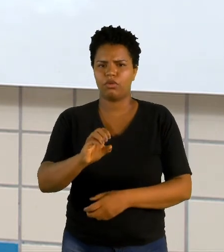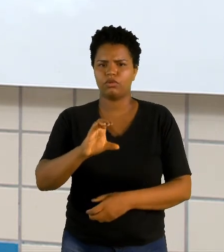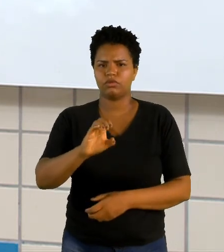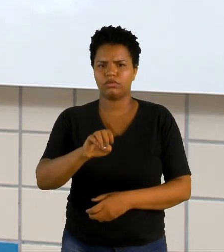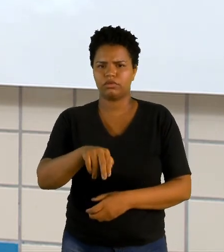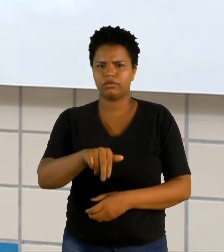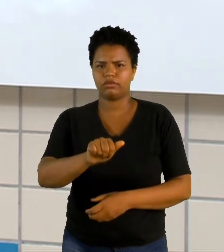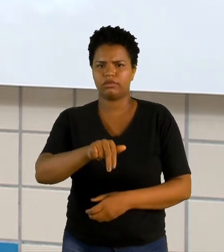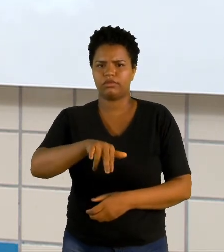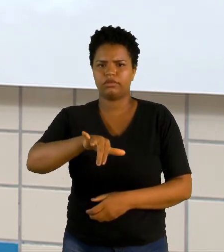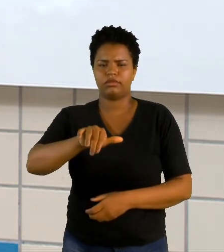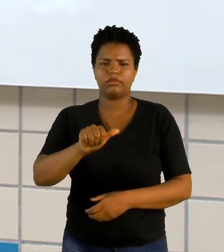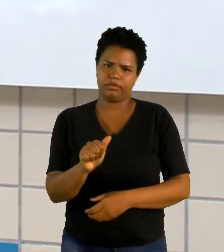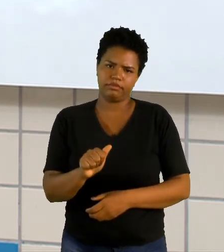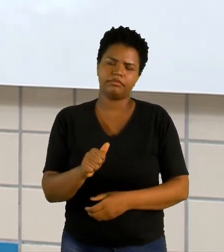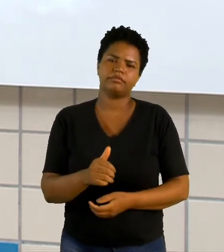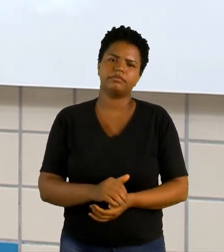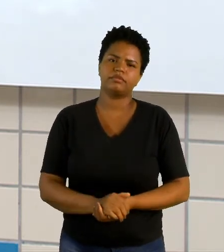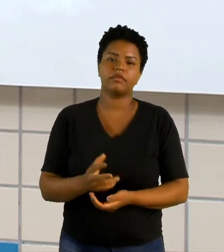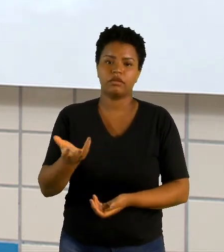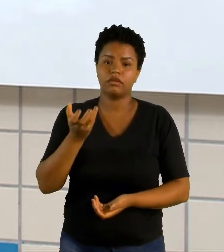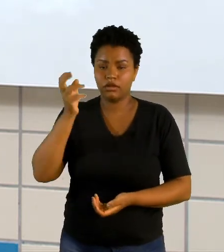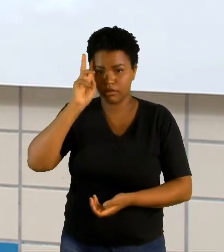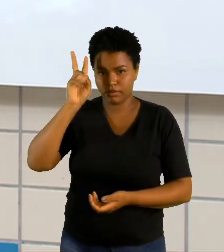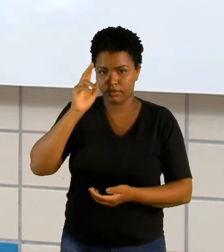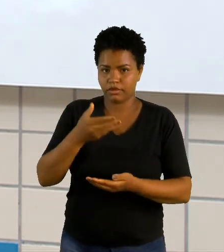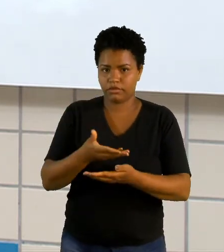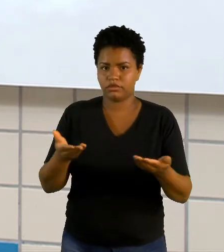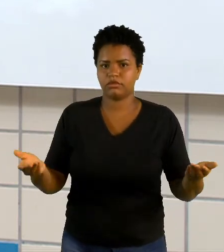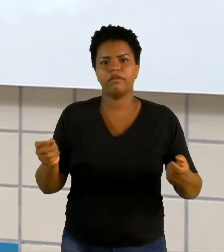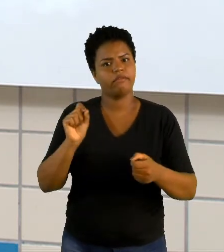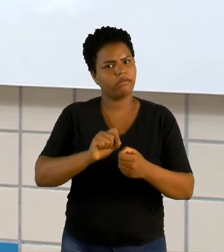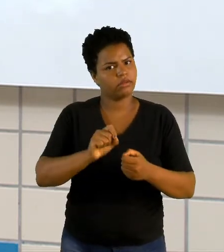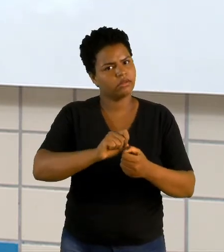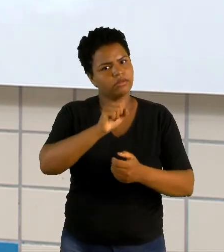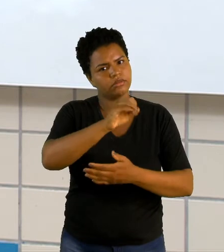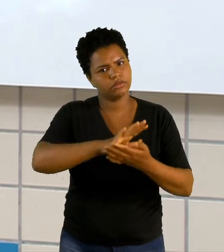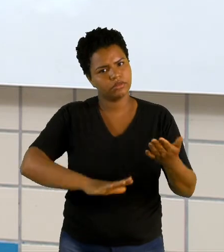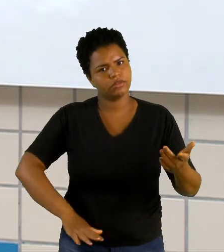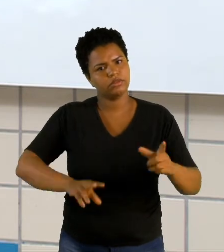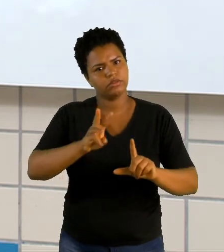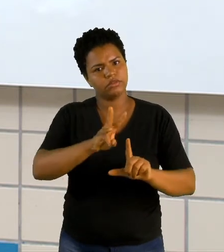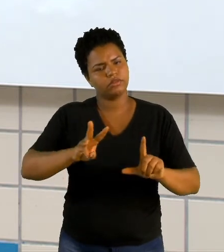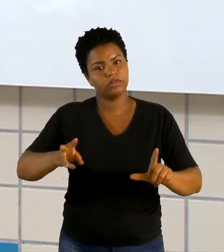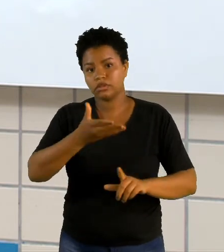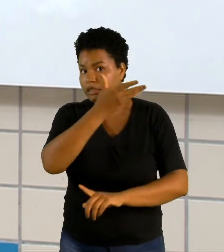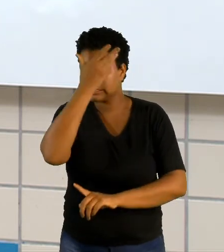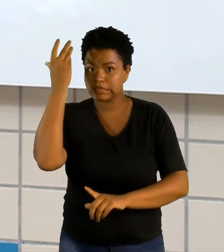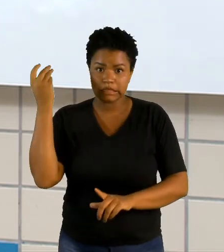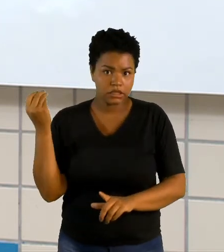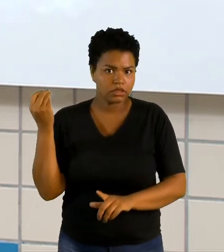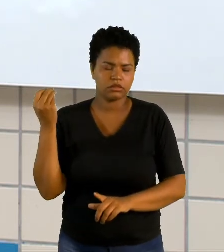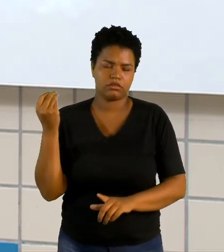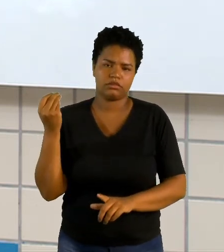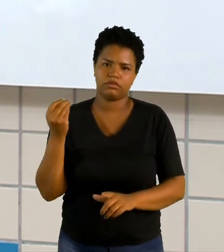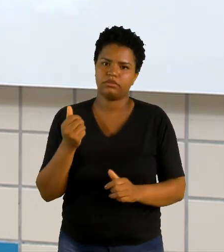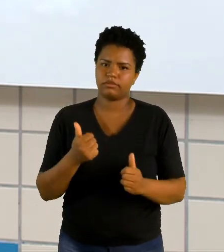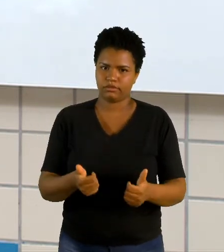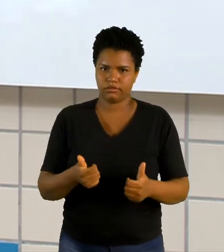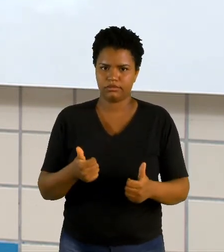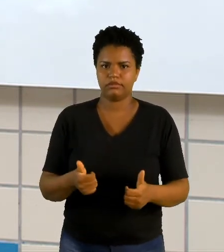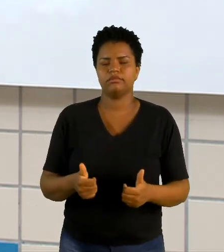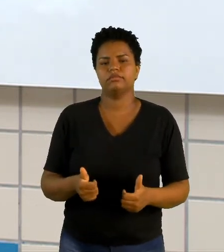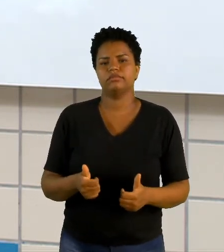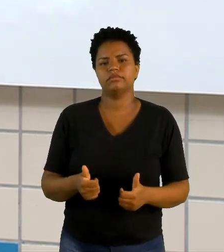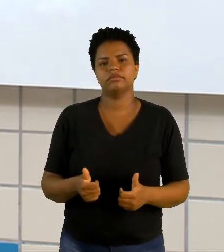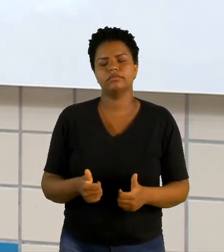tá? E eu quero lembrar para vocês, façam a atividade do portal, não esqueçam, tá? E